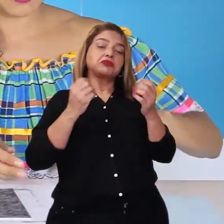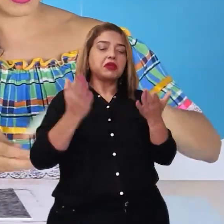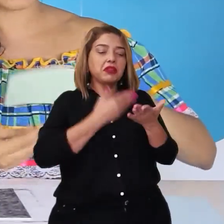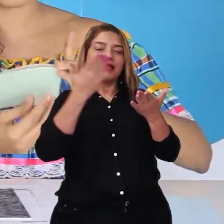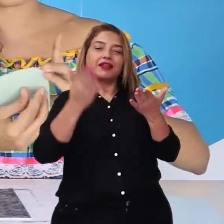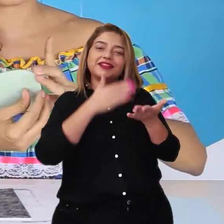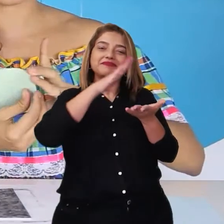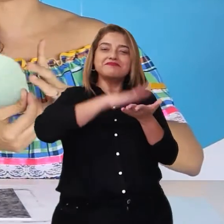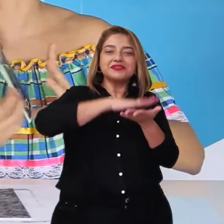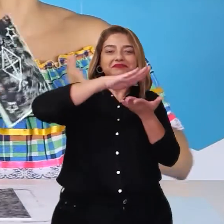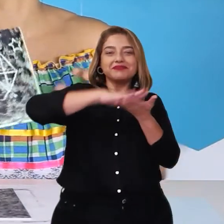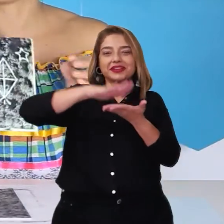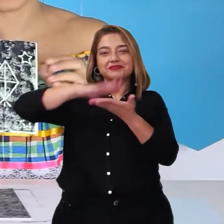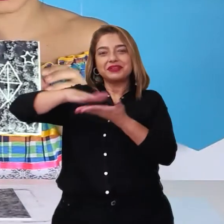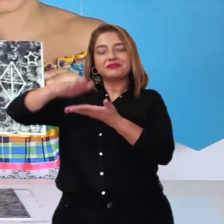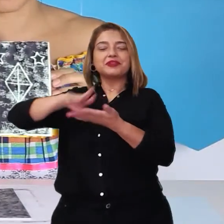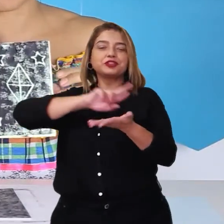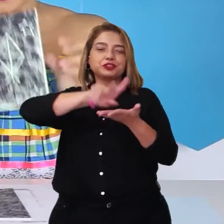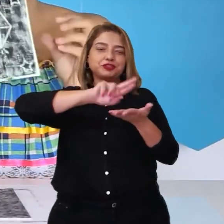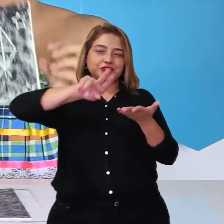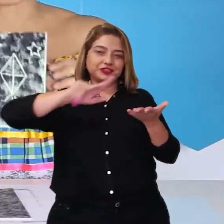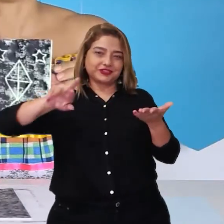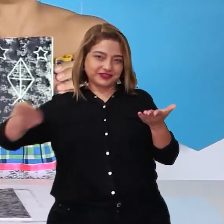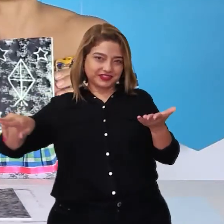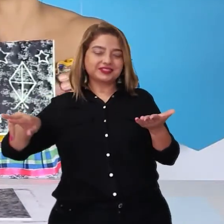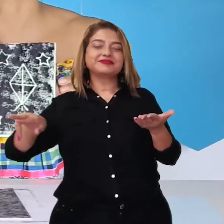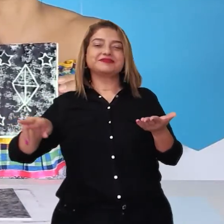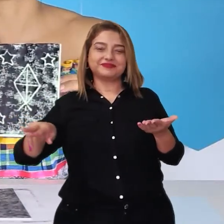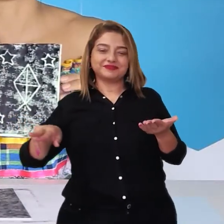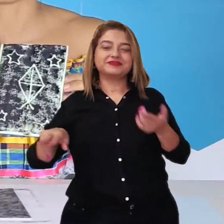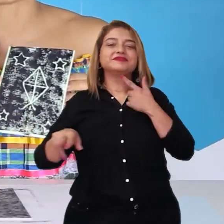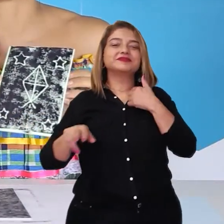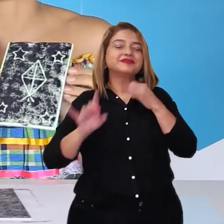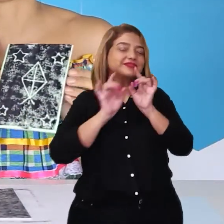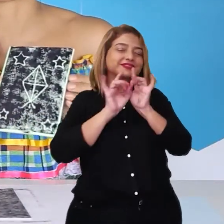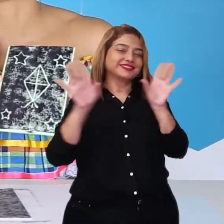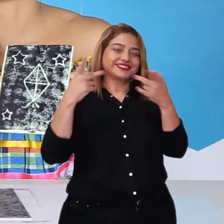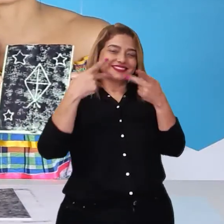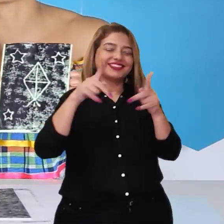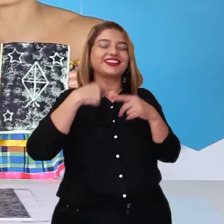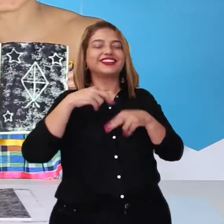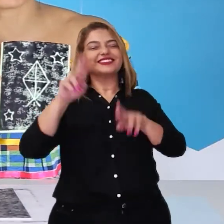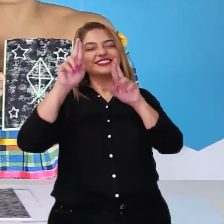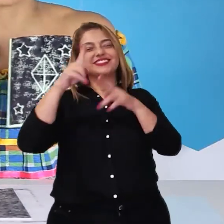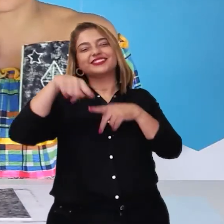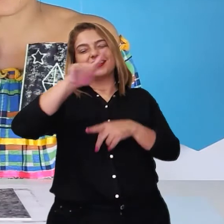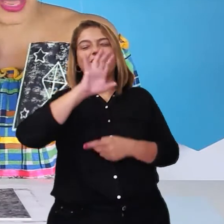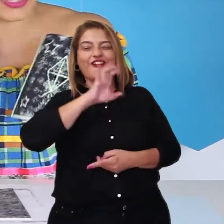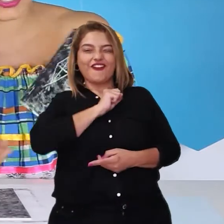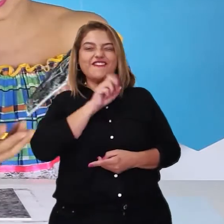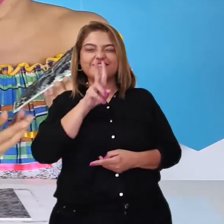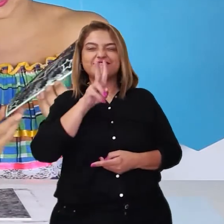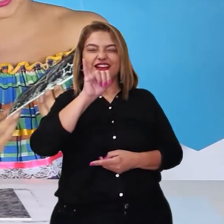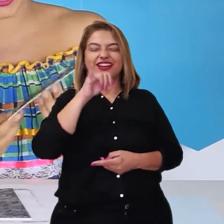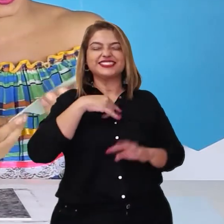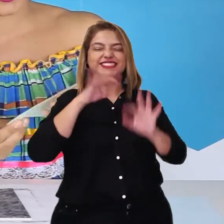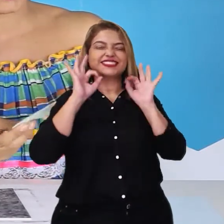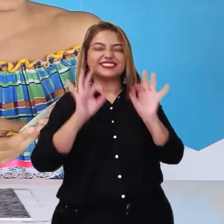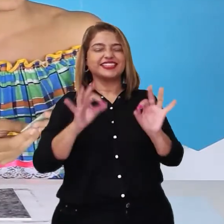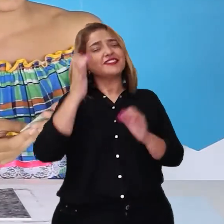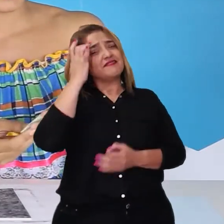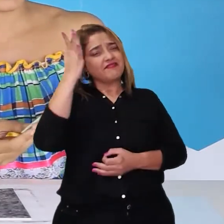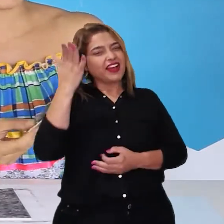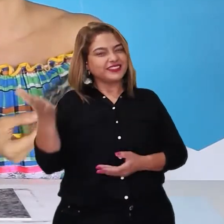produtos diferentes também. Você aplica em várias coisas suas. Eu tenho certeza que você vai adorar. É super fácil, né, Tia Gi?